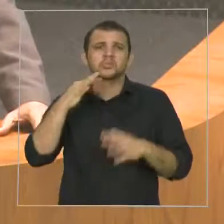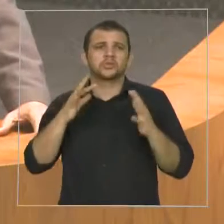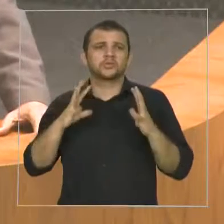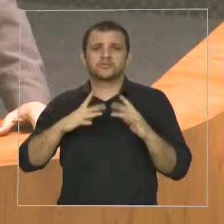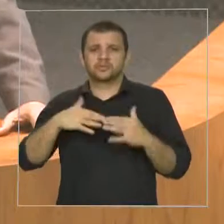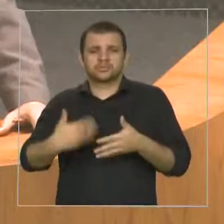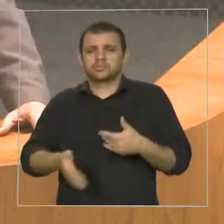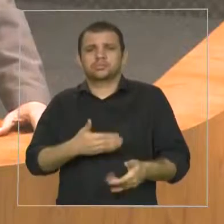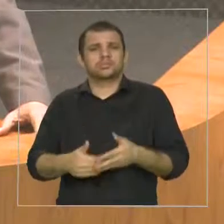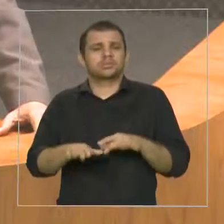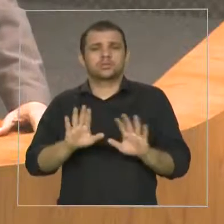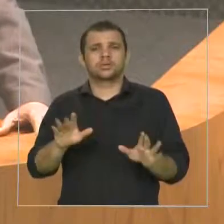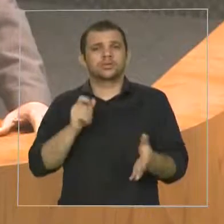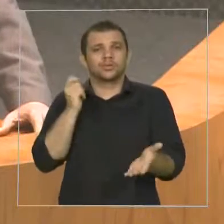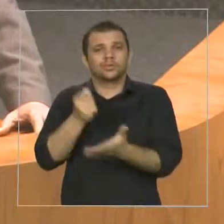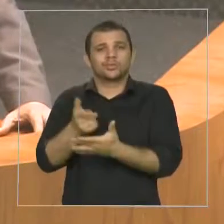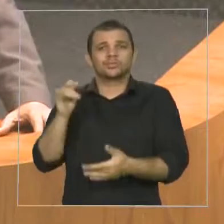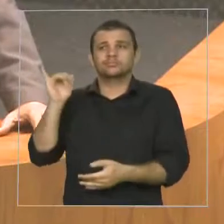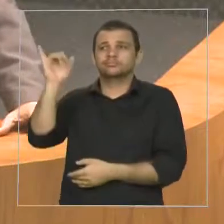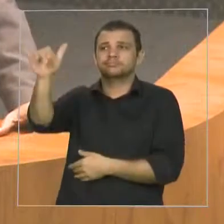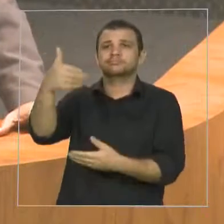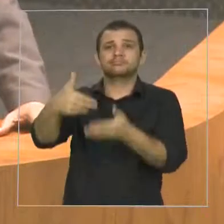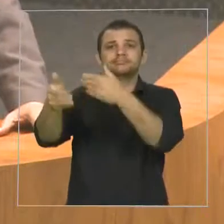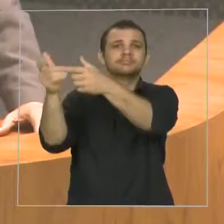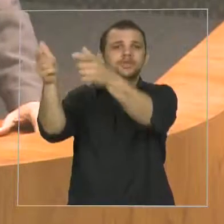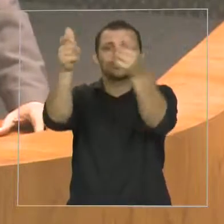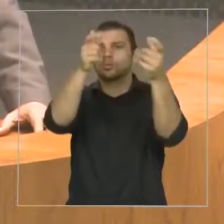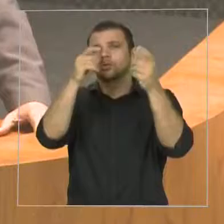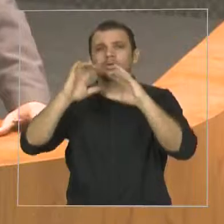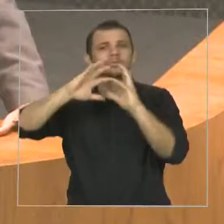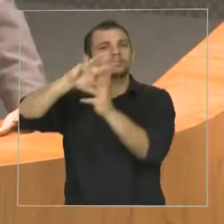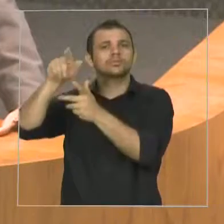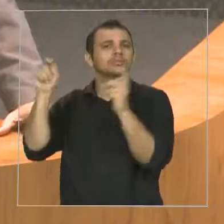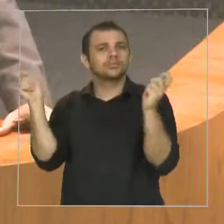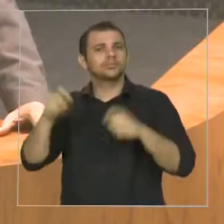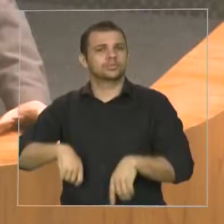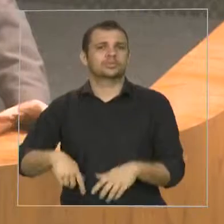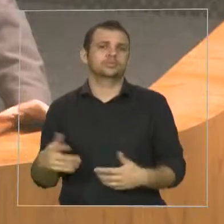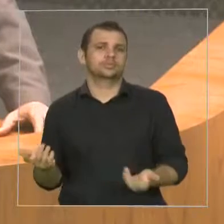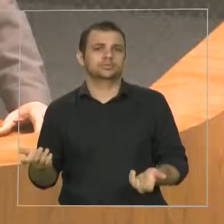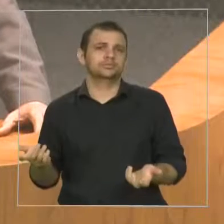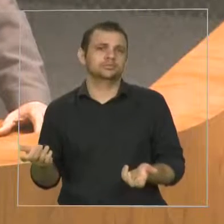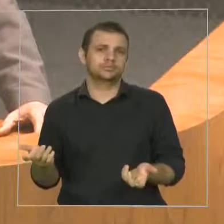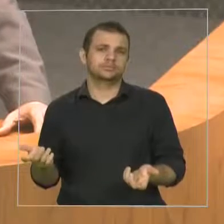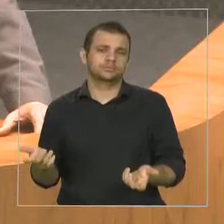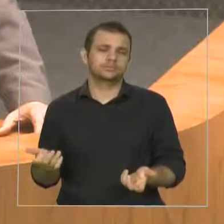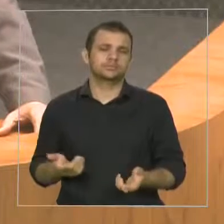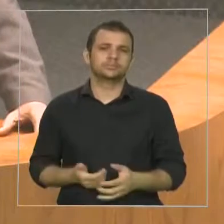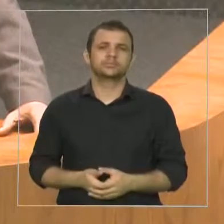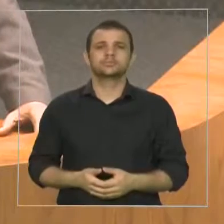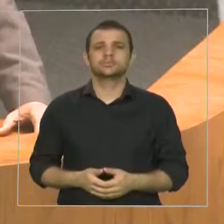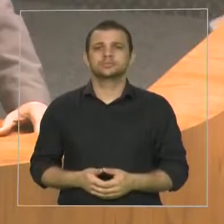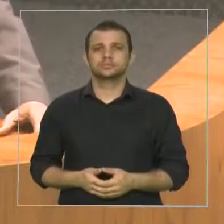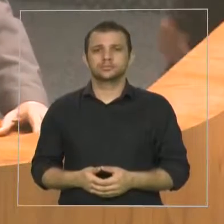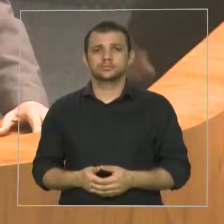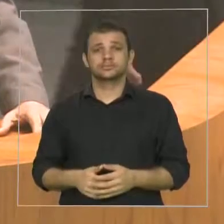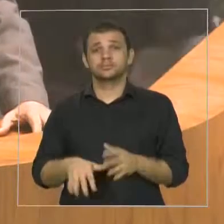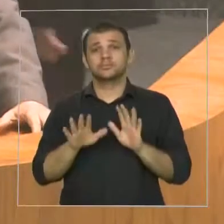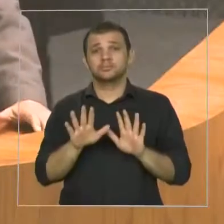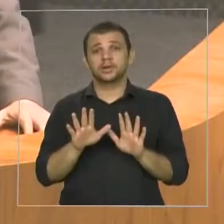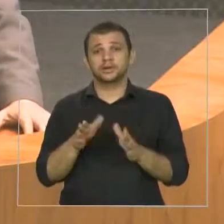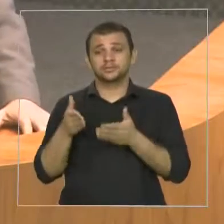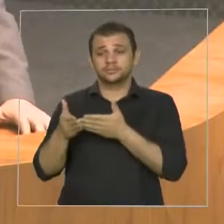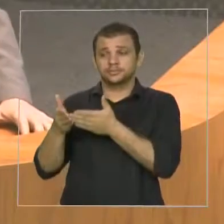passagem de avião para qualquer lugar do mundo. Para qualquer lugar do mundo. Mas você não